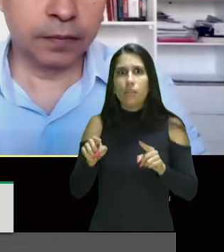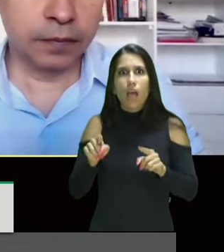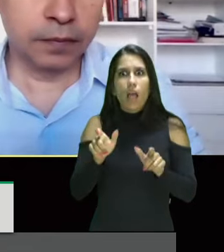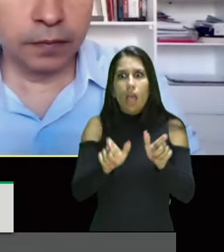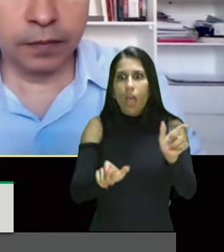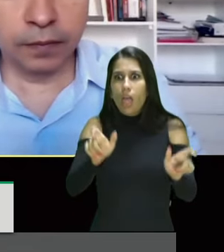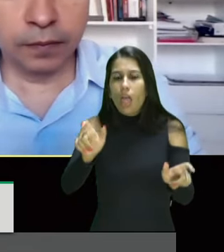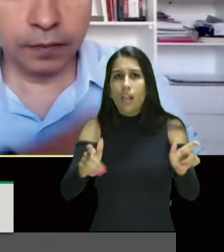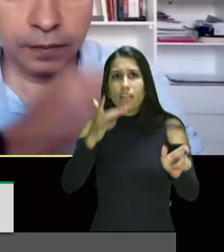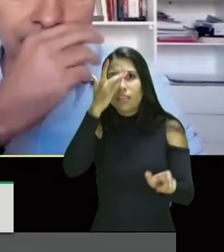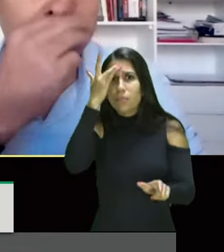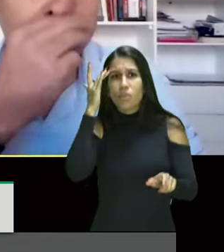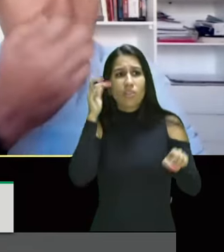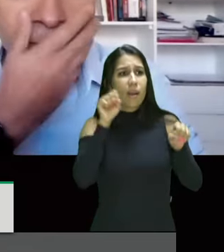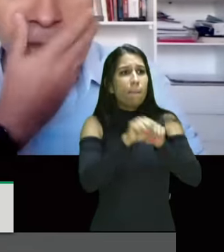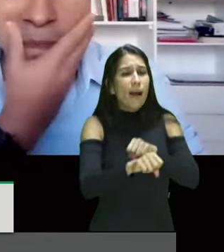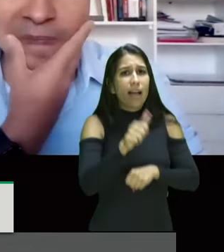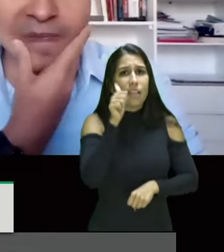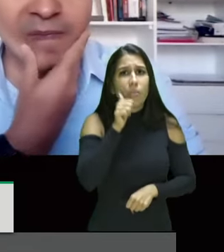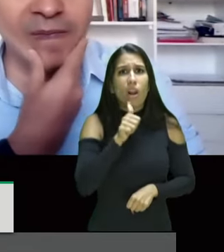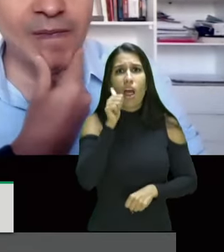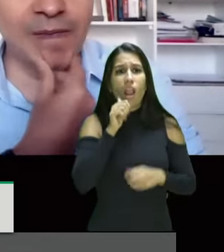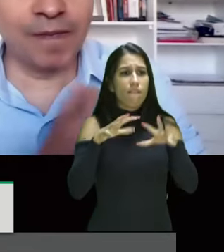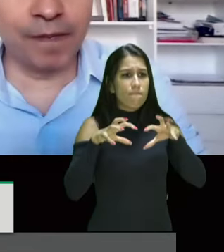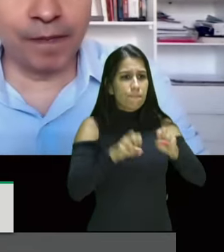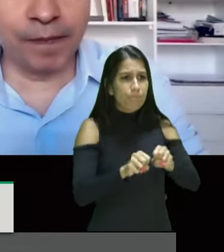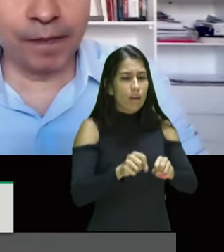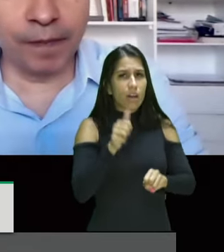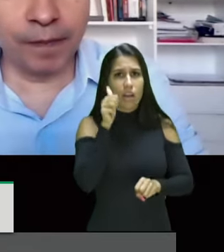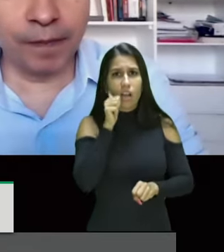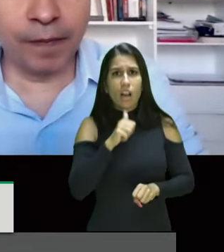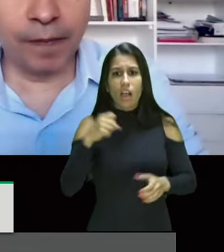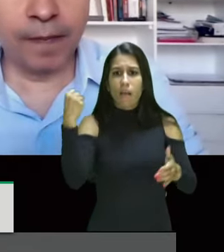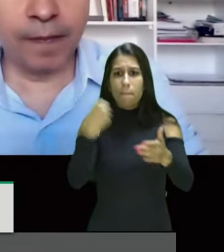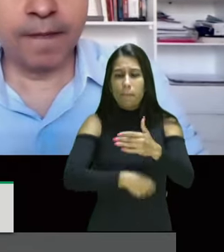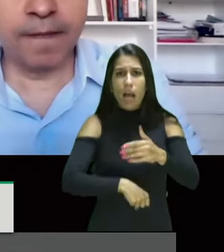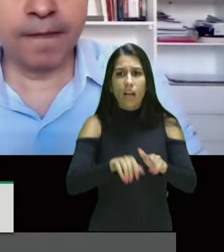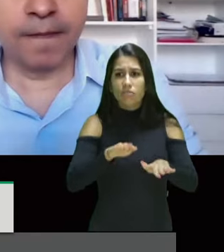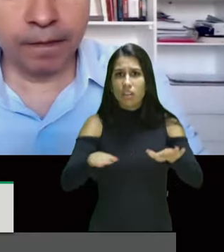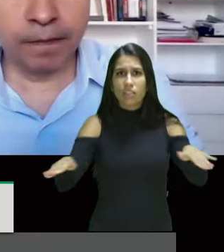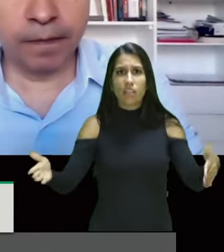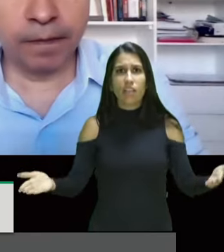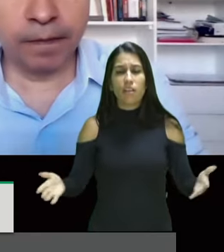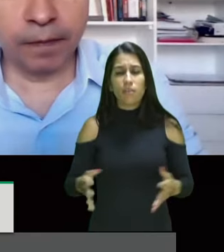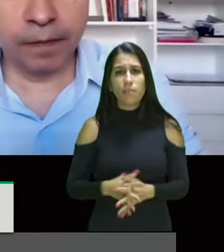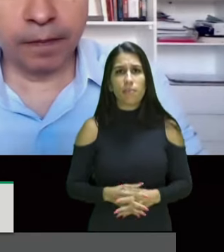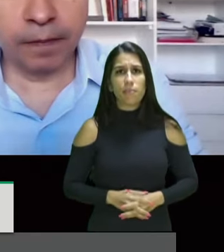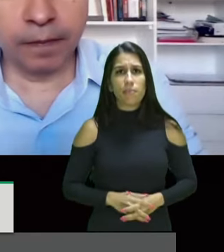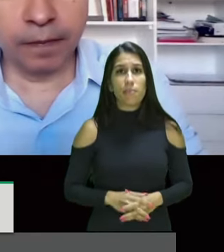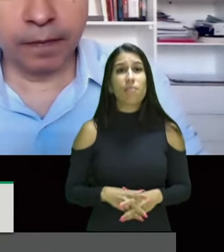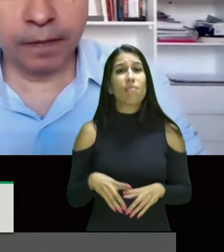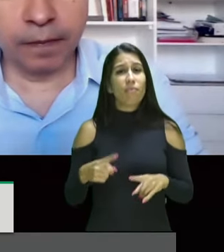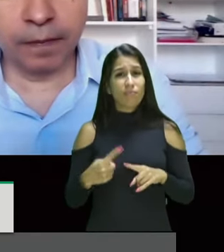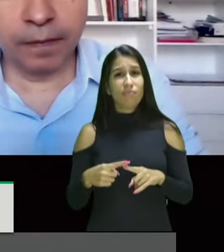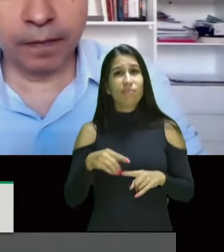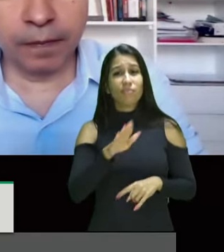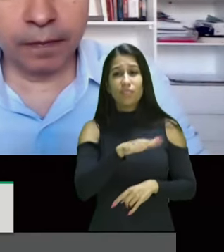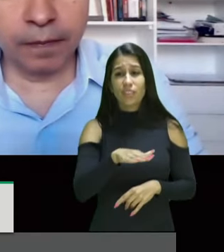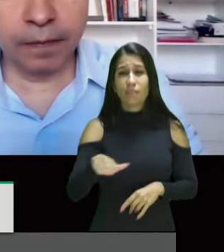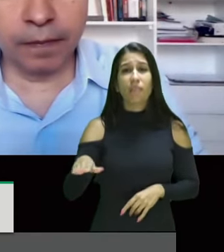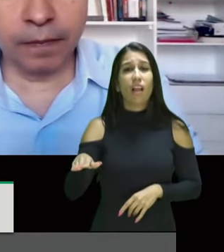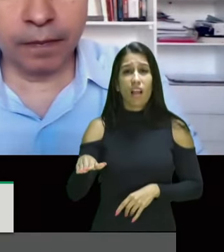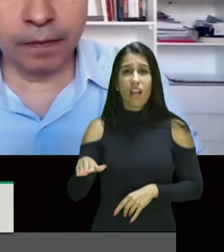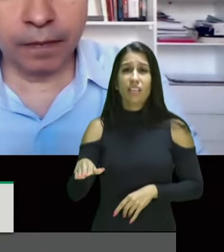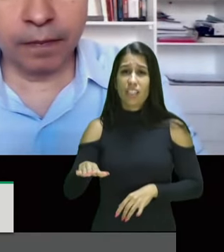que violentam as mulheres são esses que matam as crianças porque são homens de bens que